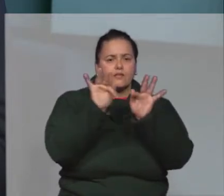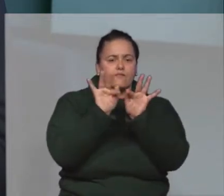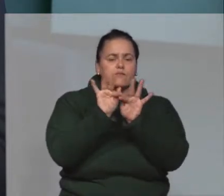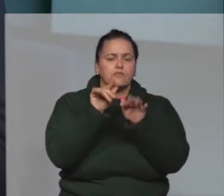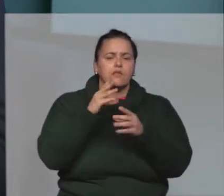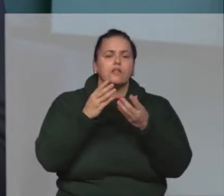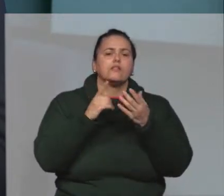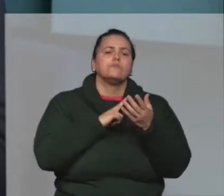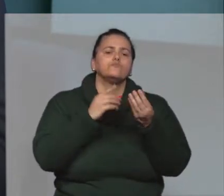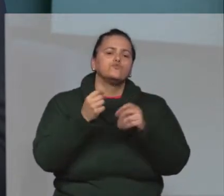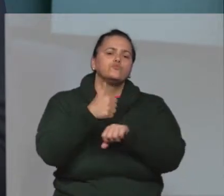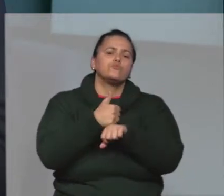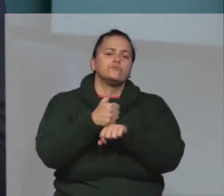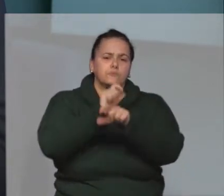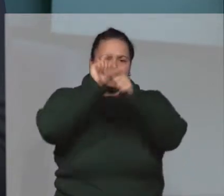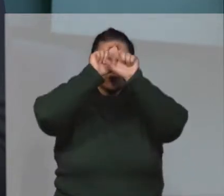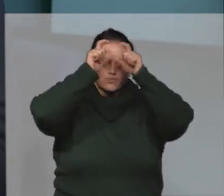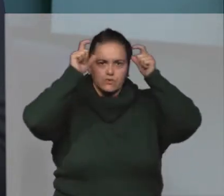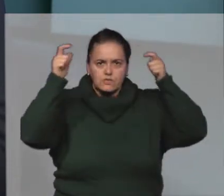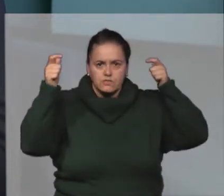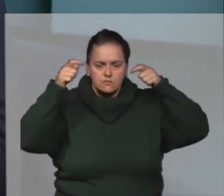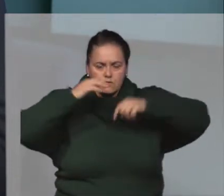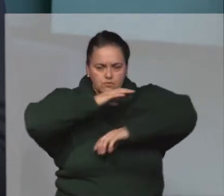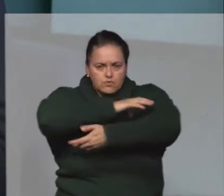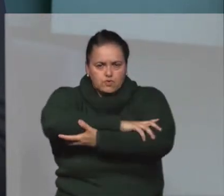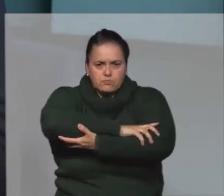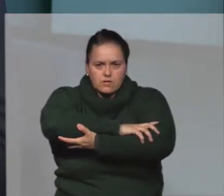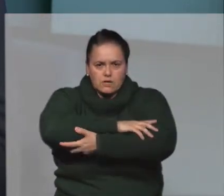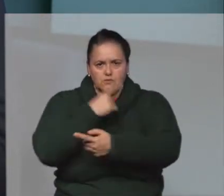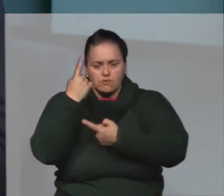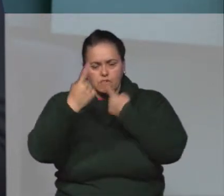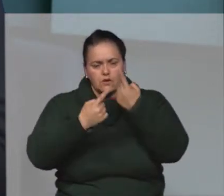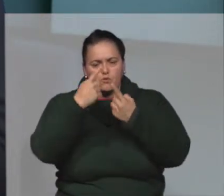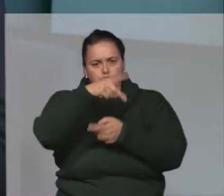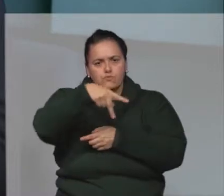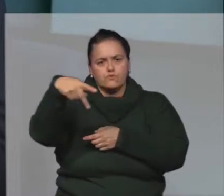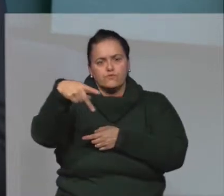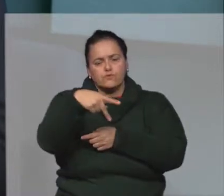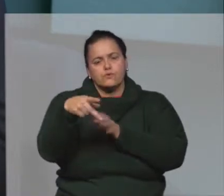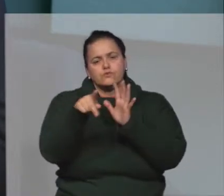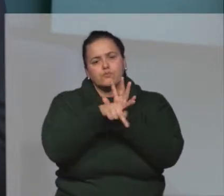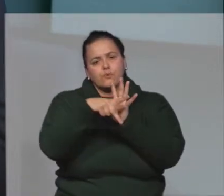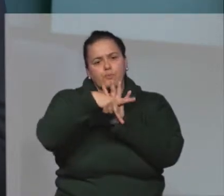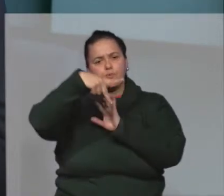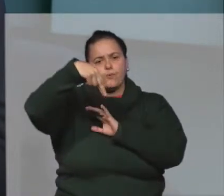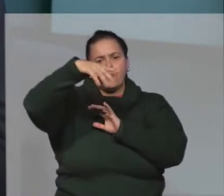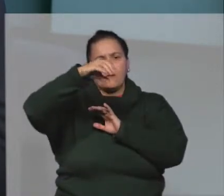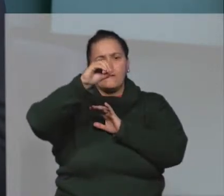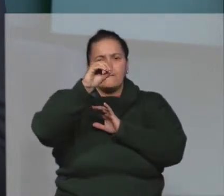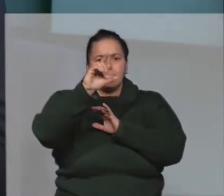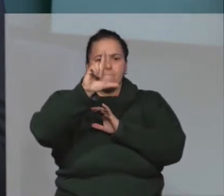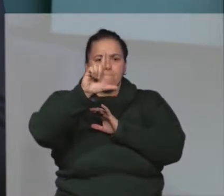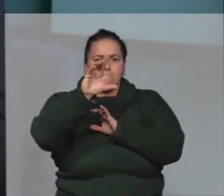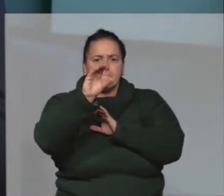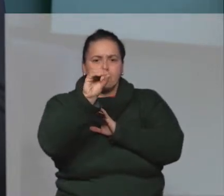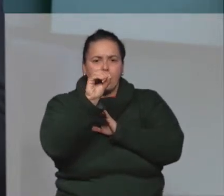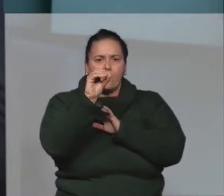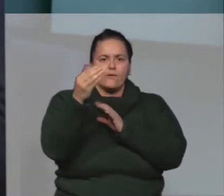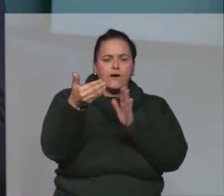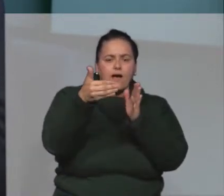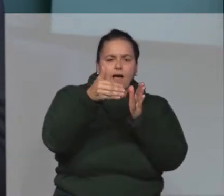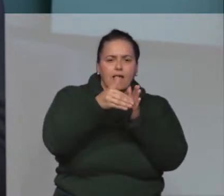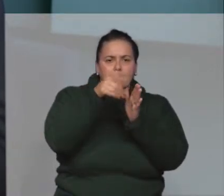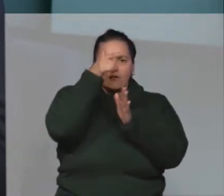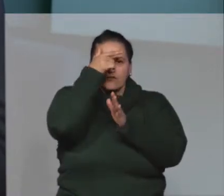mas também teremos muitos profissionais com conhecimento de mercado e até alguns professores do próprio polo petroquímico virão até a